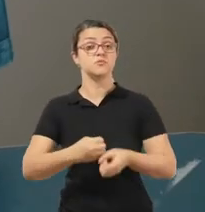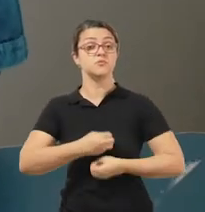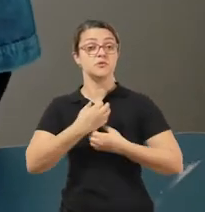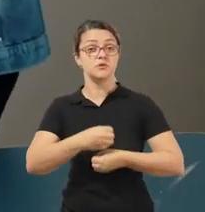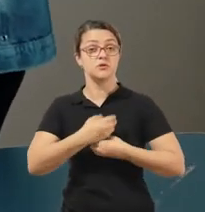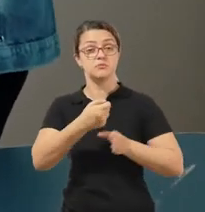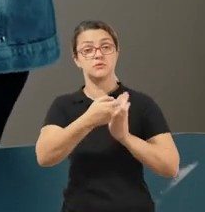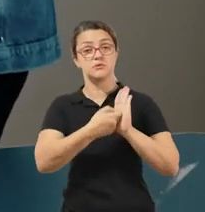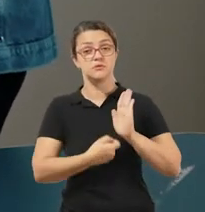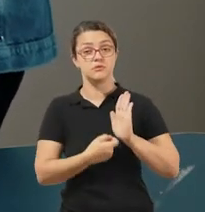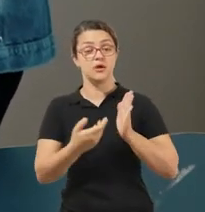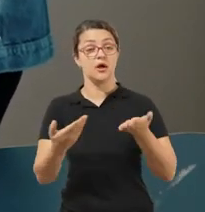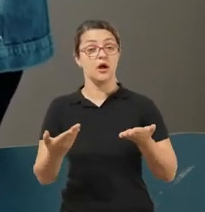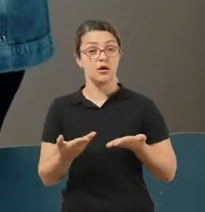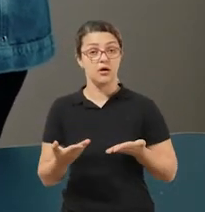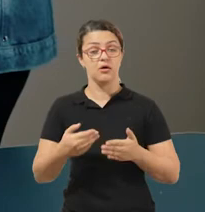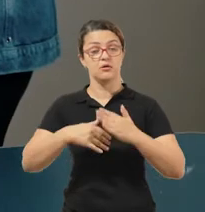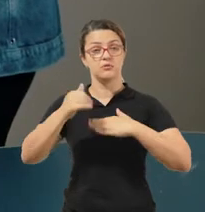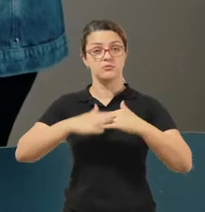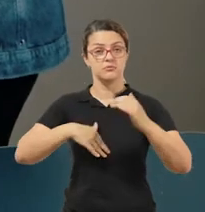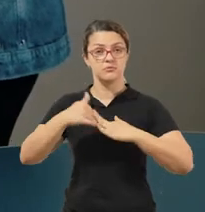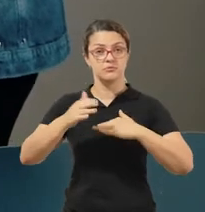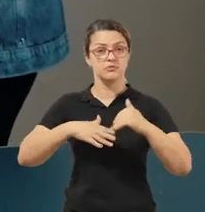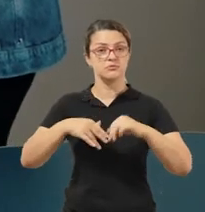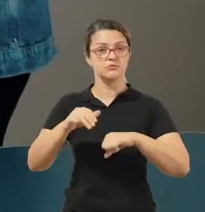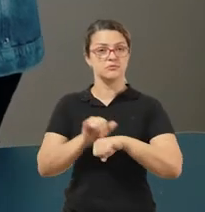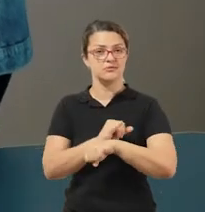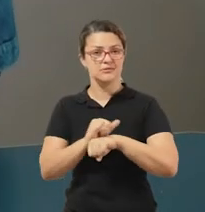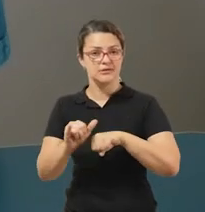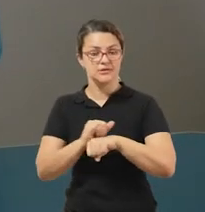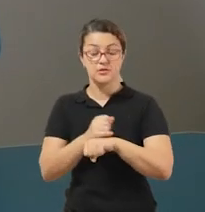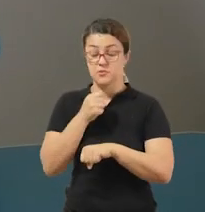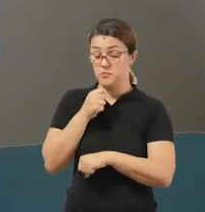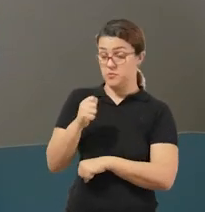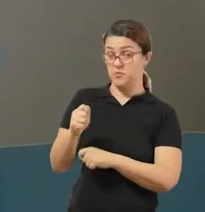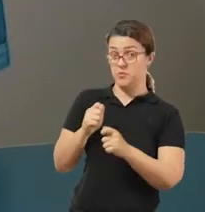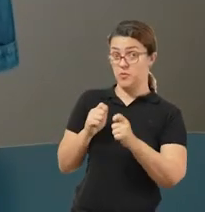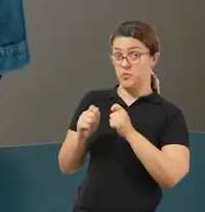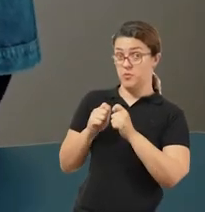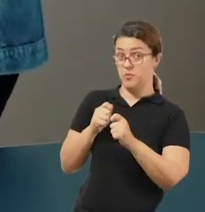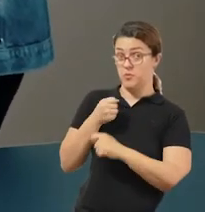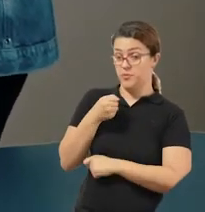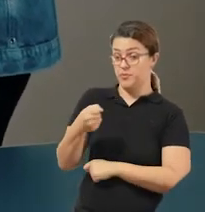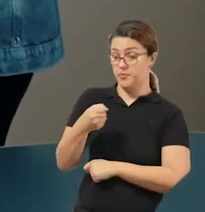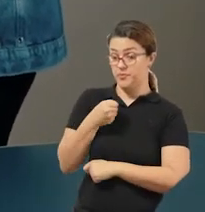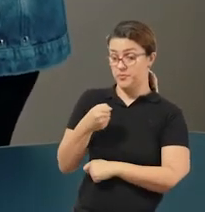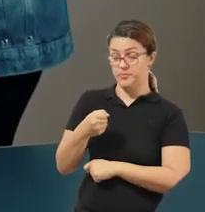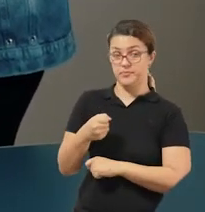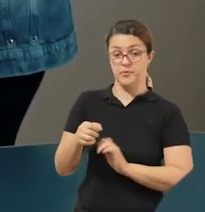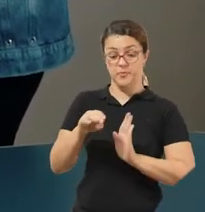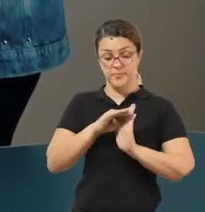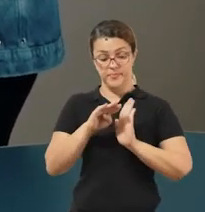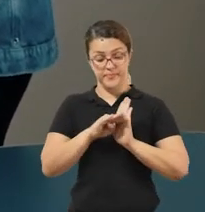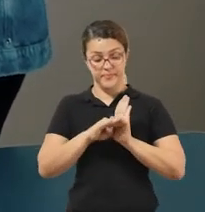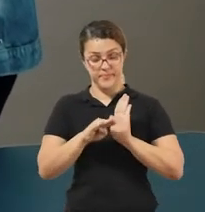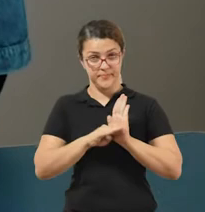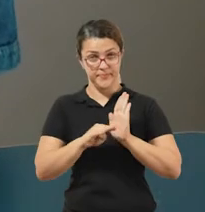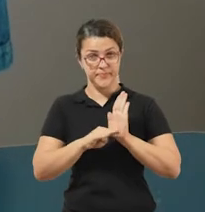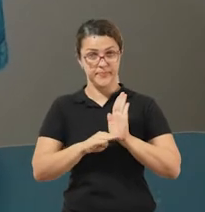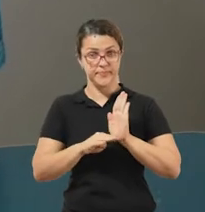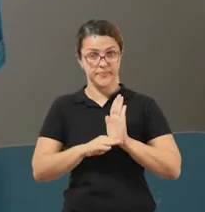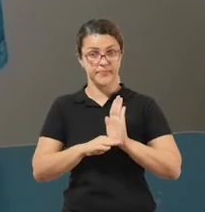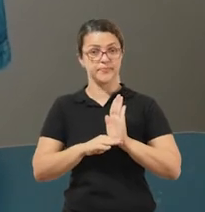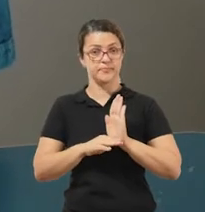Agora é a sua vez de colocar em prática as suas habilidades de repórter. Elabore um roteiro para entrevistar o Menino Azul